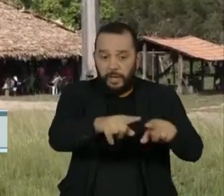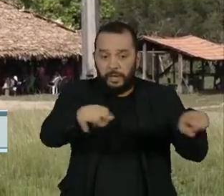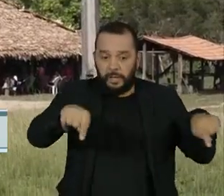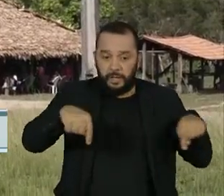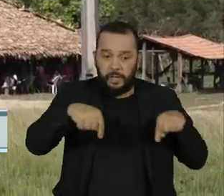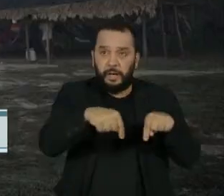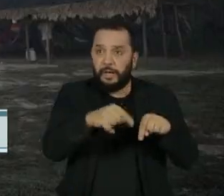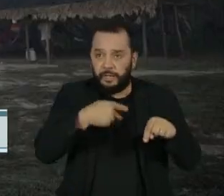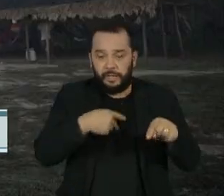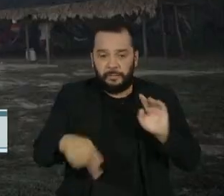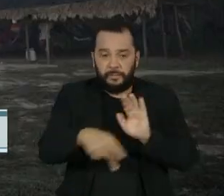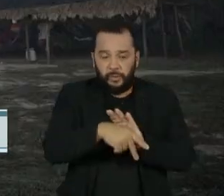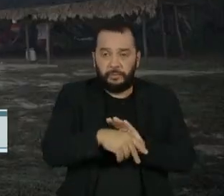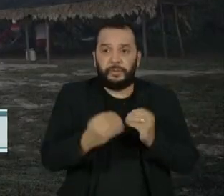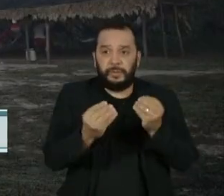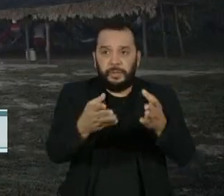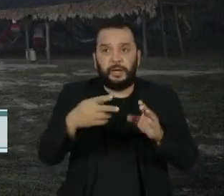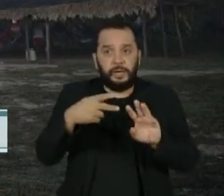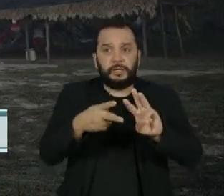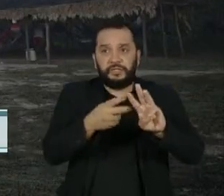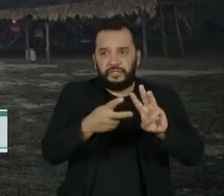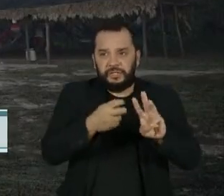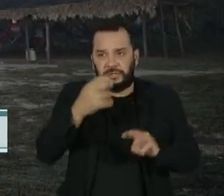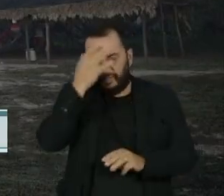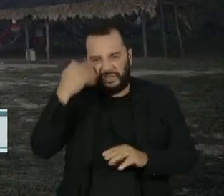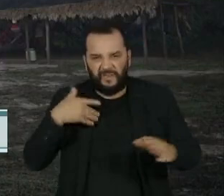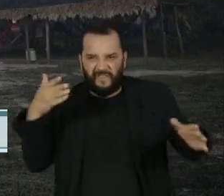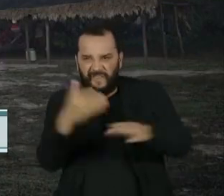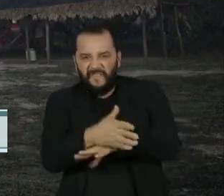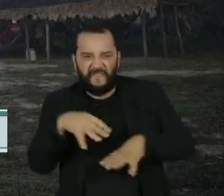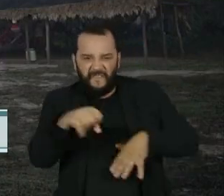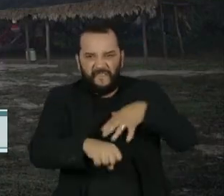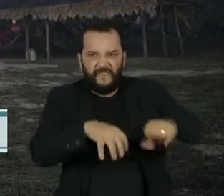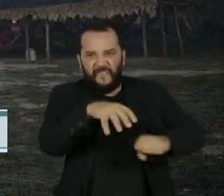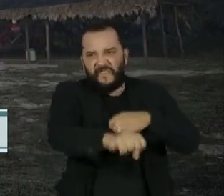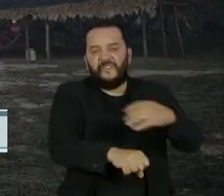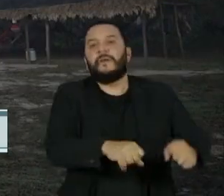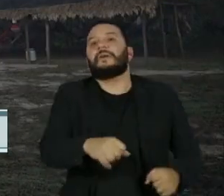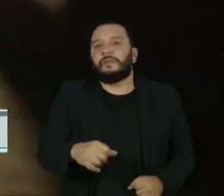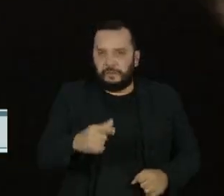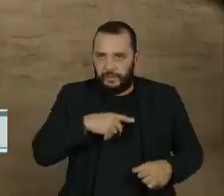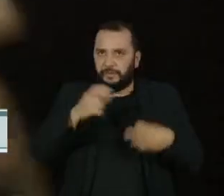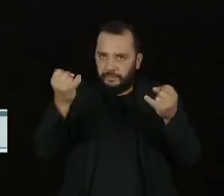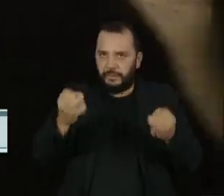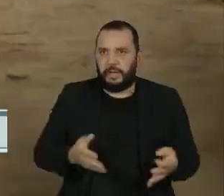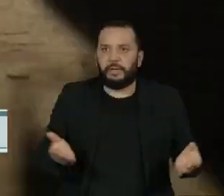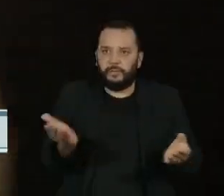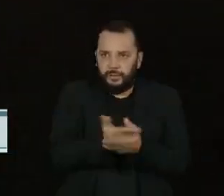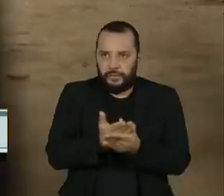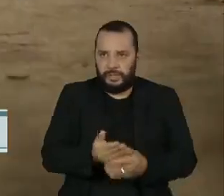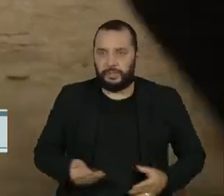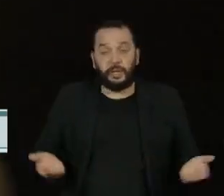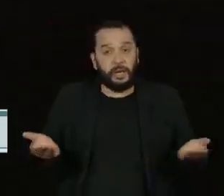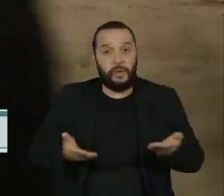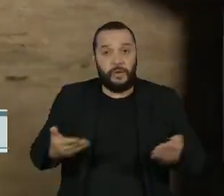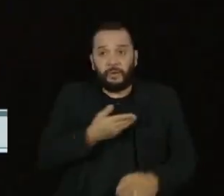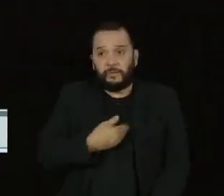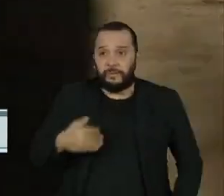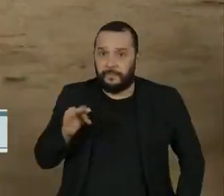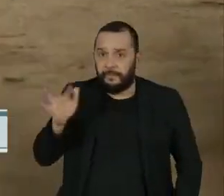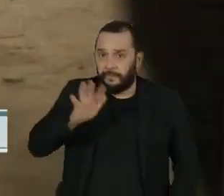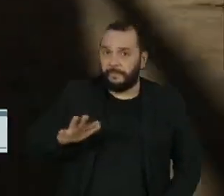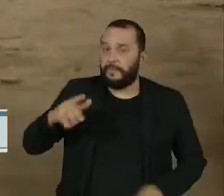presença de invasores em áreas de ocupação tradicional de tribos foram citadas no processo. Agora, o governo federal precisa